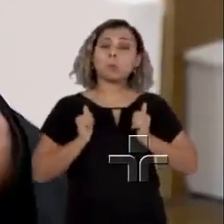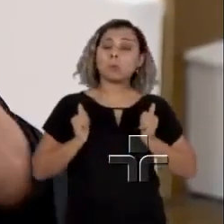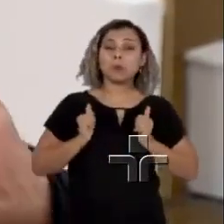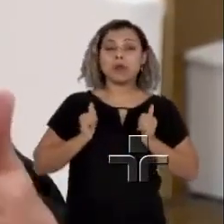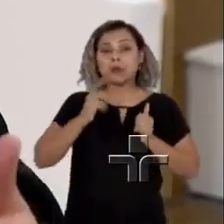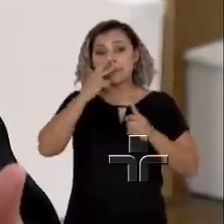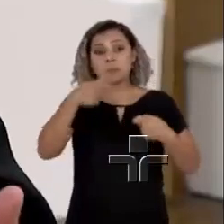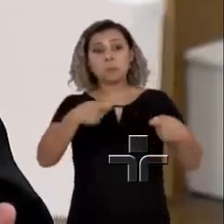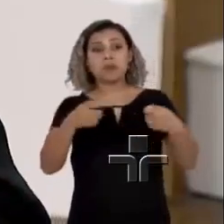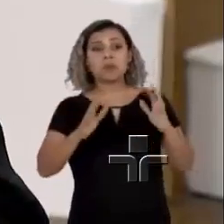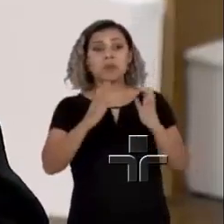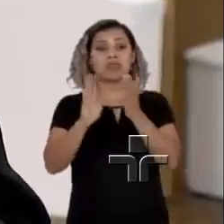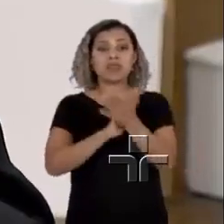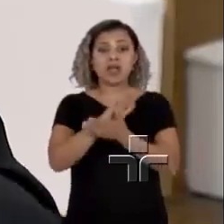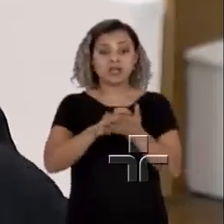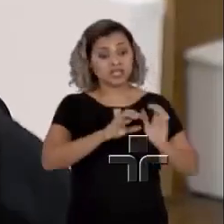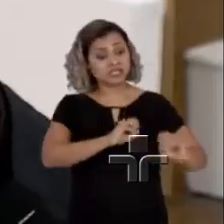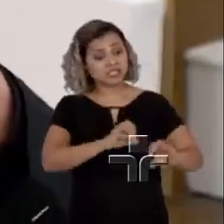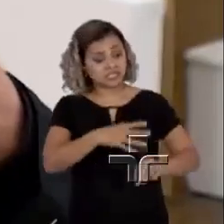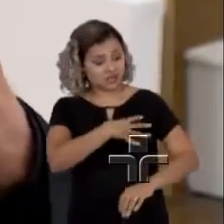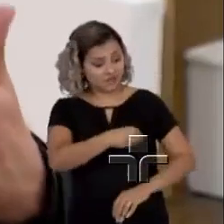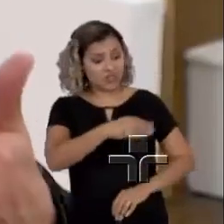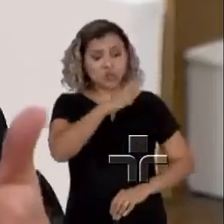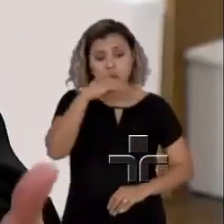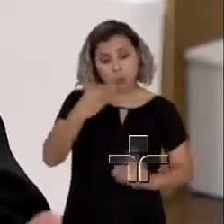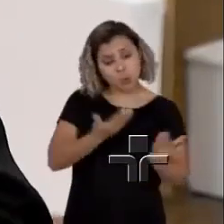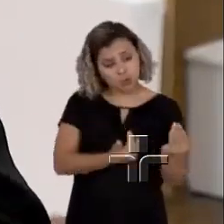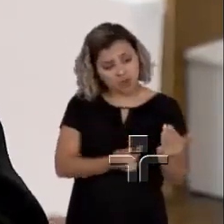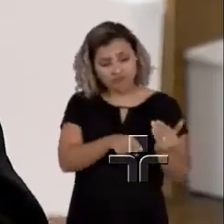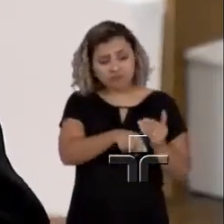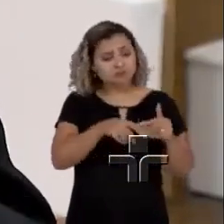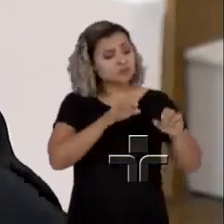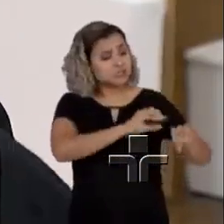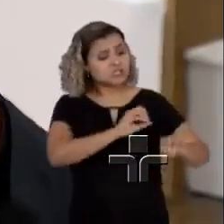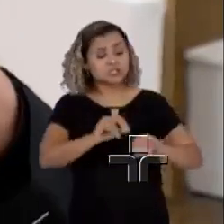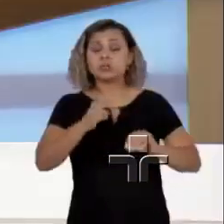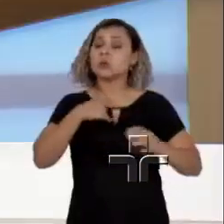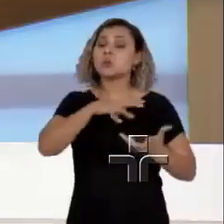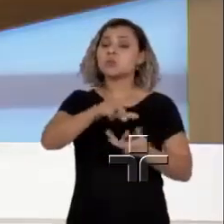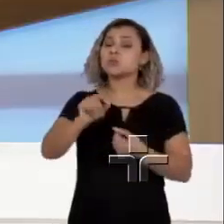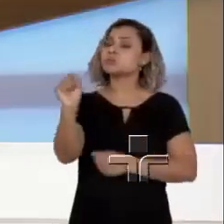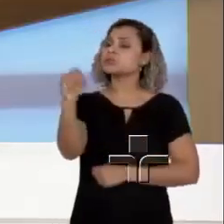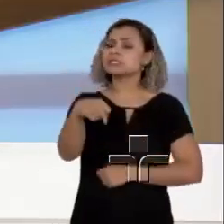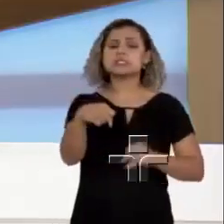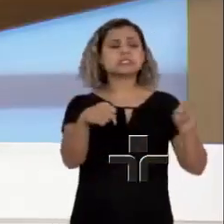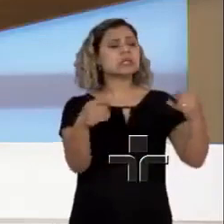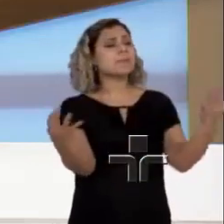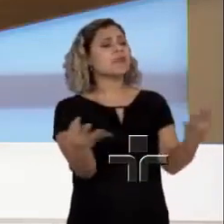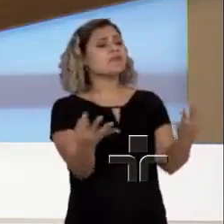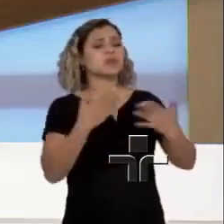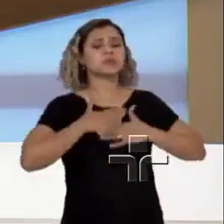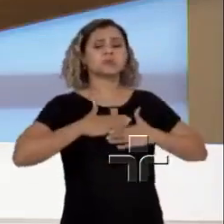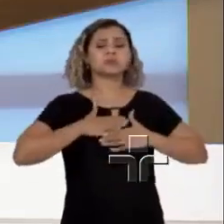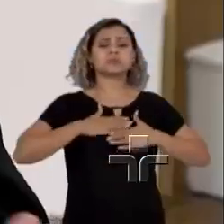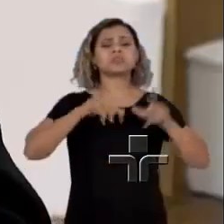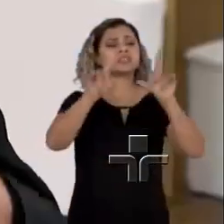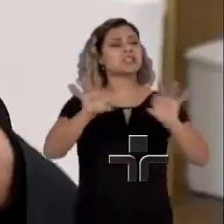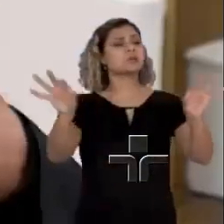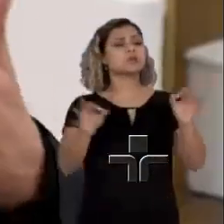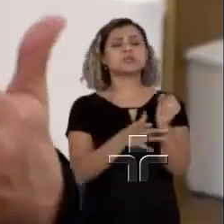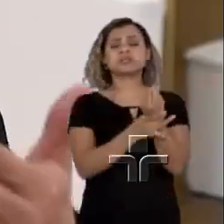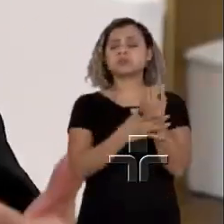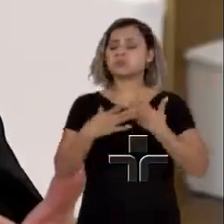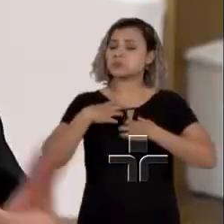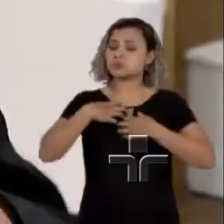educa muitos jovens e filhos e crianças é para que o mundo sempre esteja dizendo sim, para que tudo seja muito tranquilo e muito seguro.